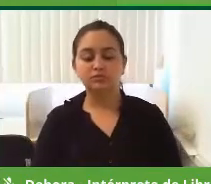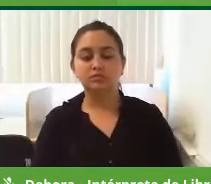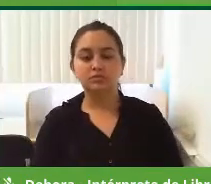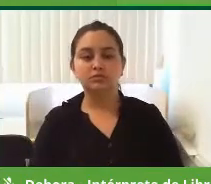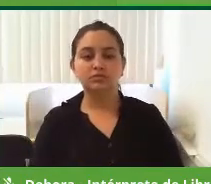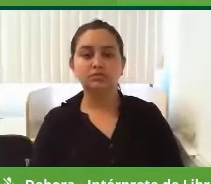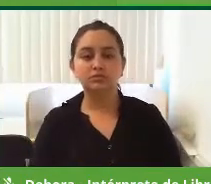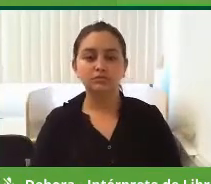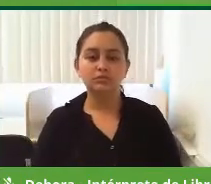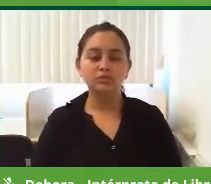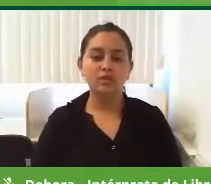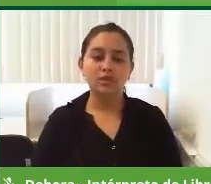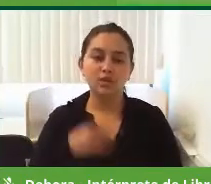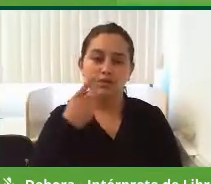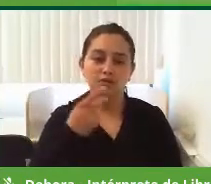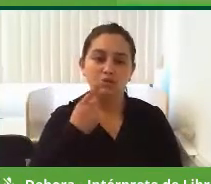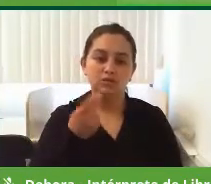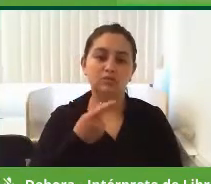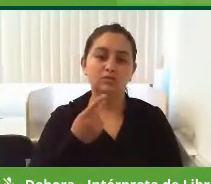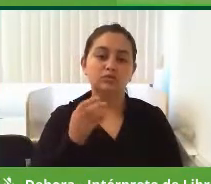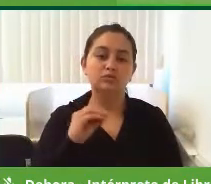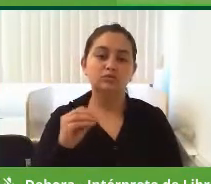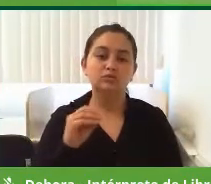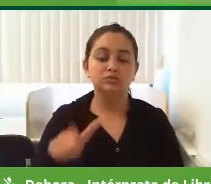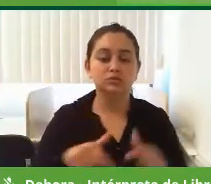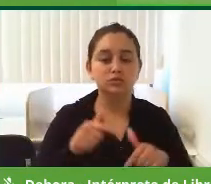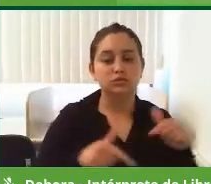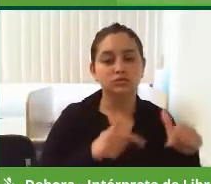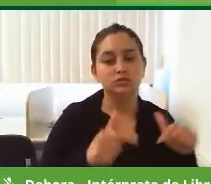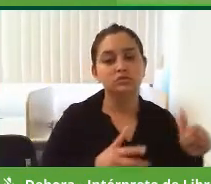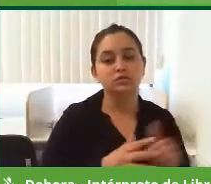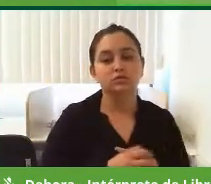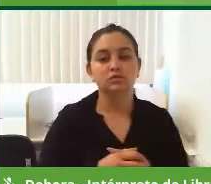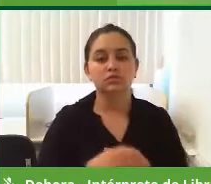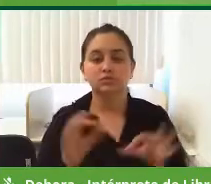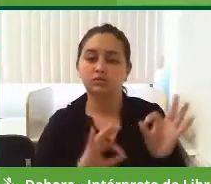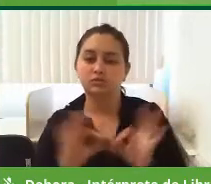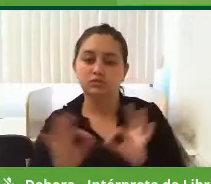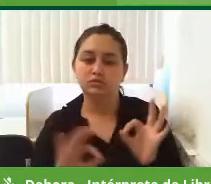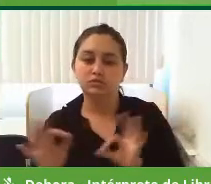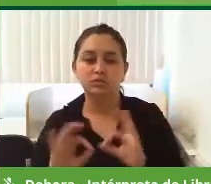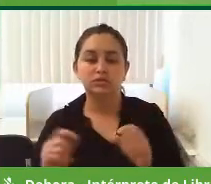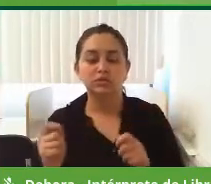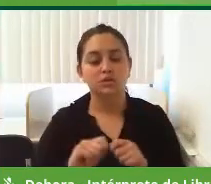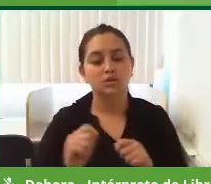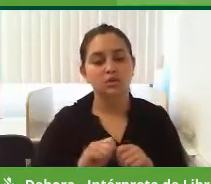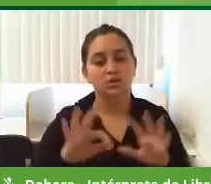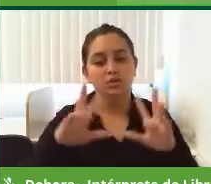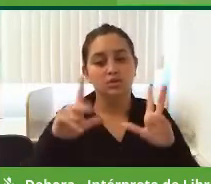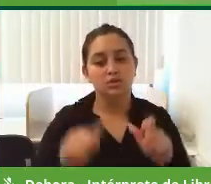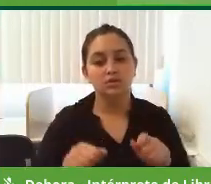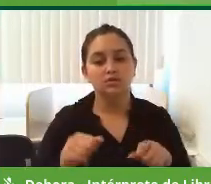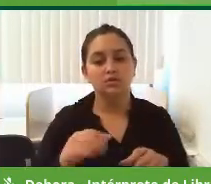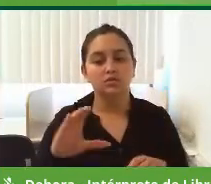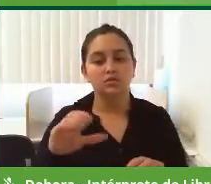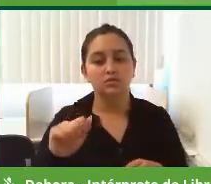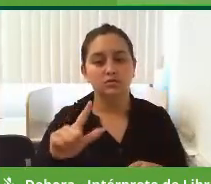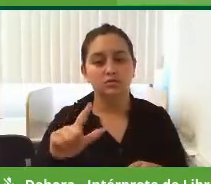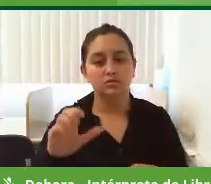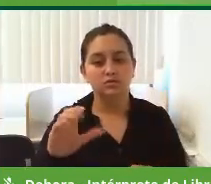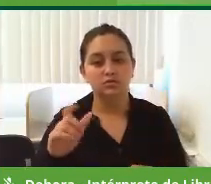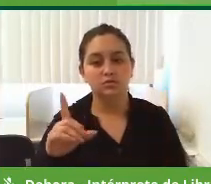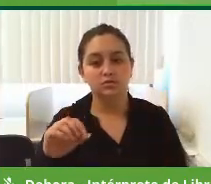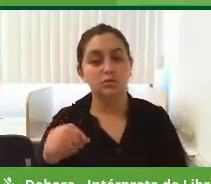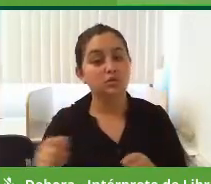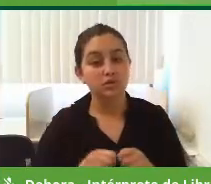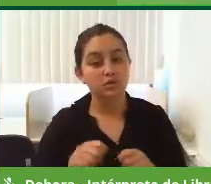Então, eu digo para você o seguinte, nós trabalhar nessa organização que seja feito na calçada e além de